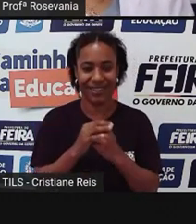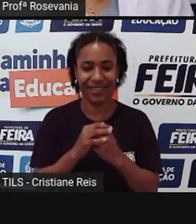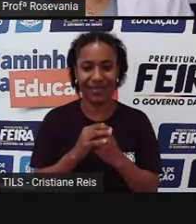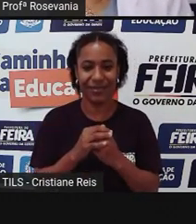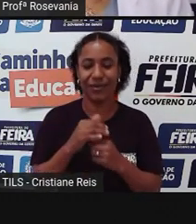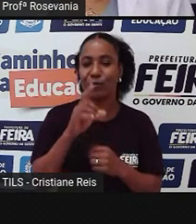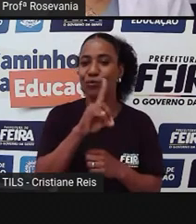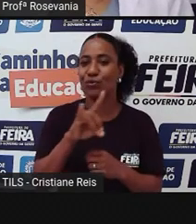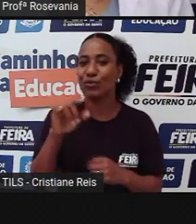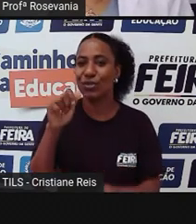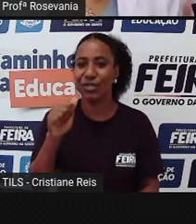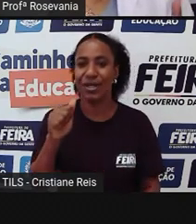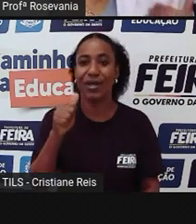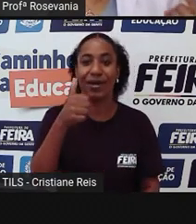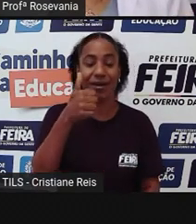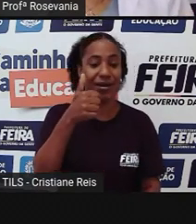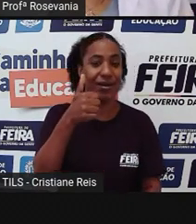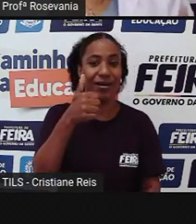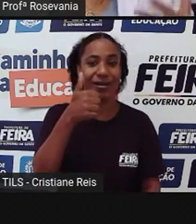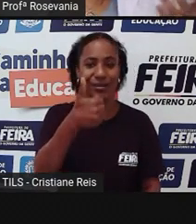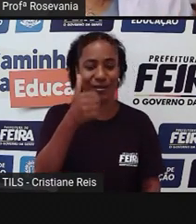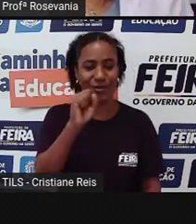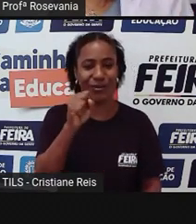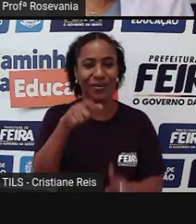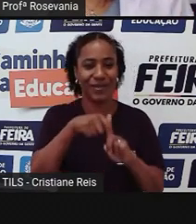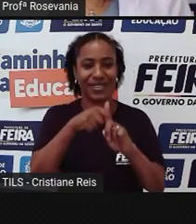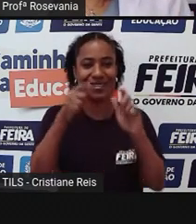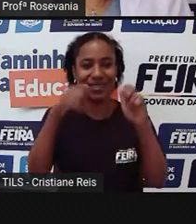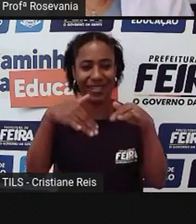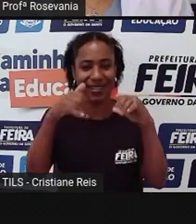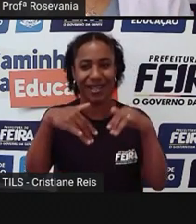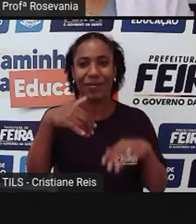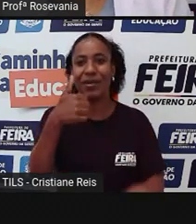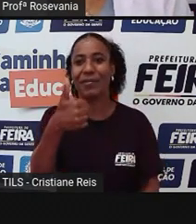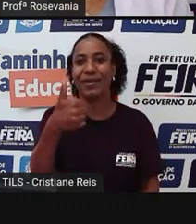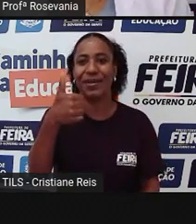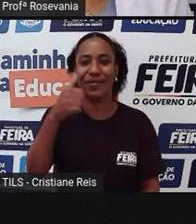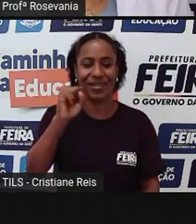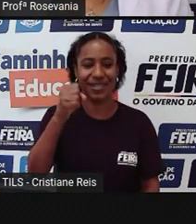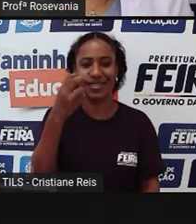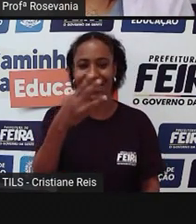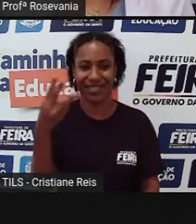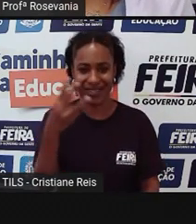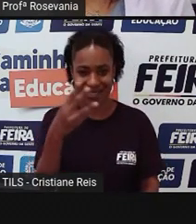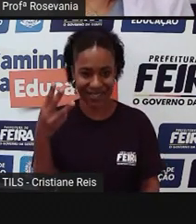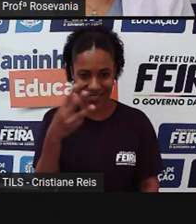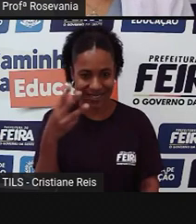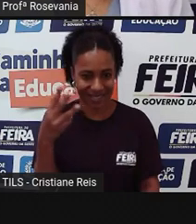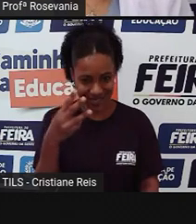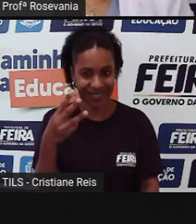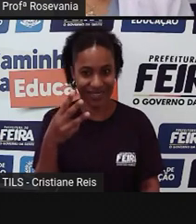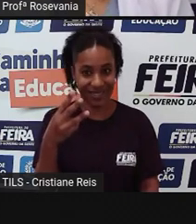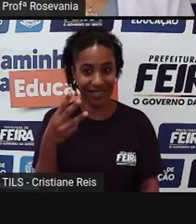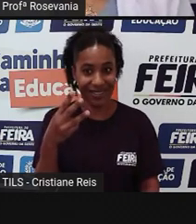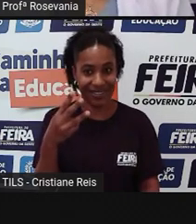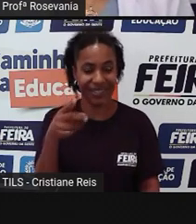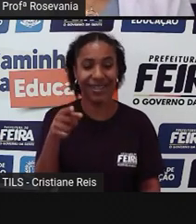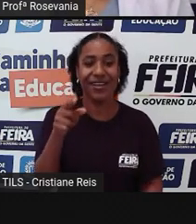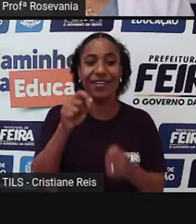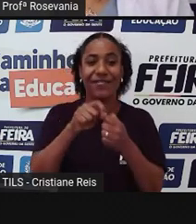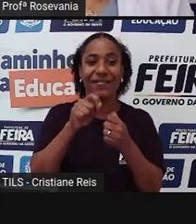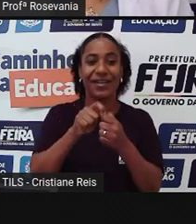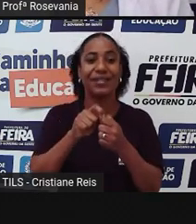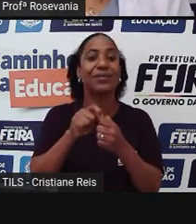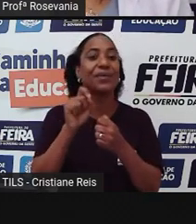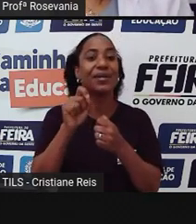18 de setembro de 1833, por isso até a gente comemora o aniversário da cidade no dia 18 de setembro, né, a